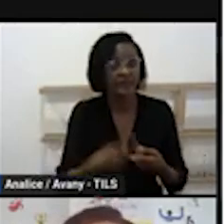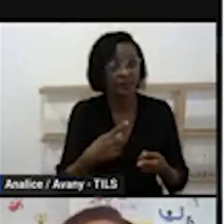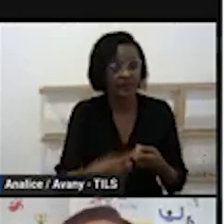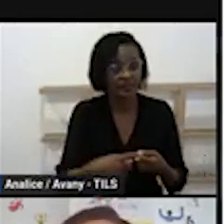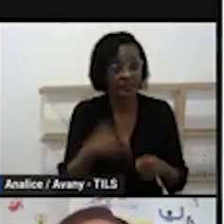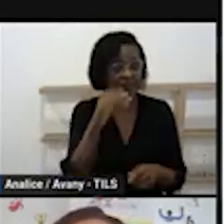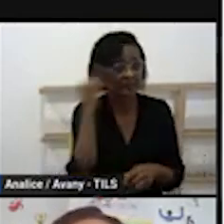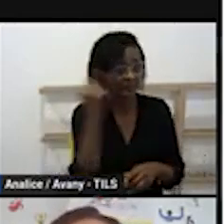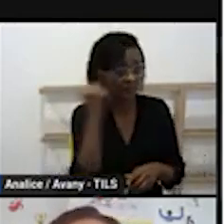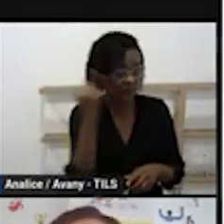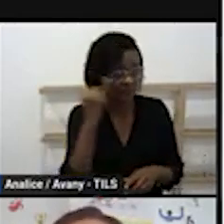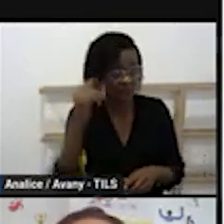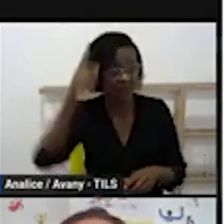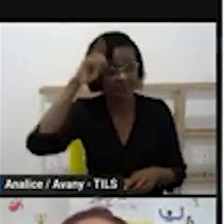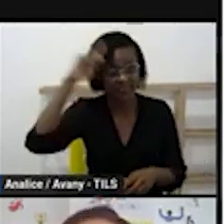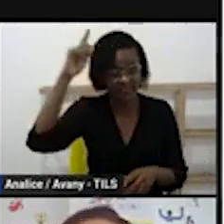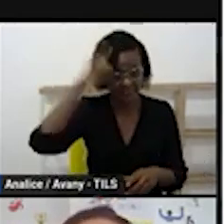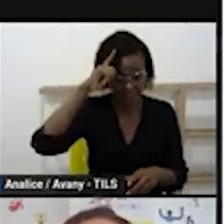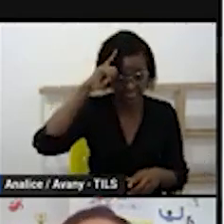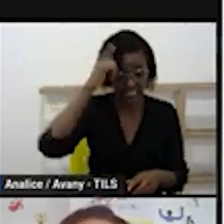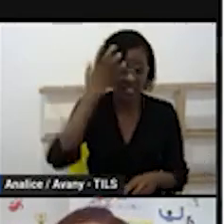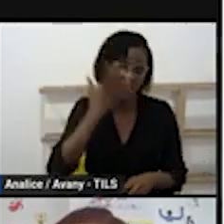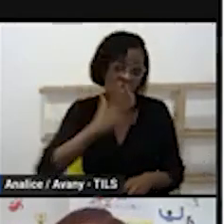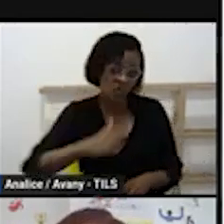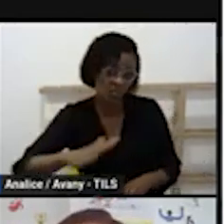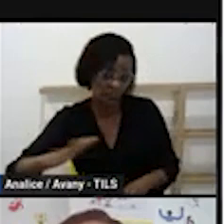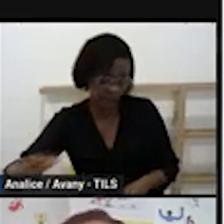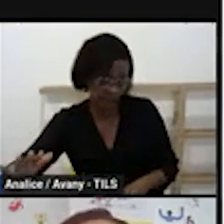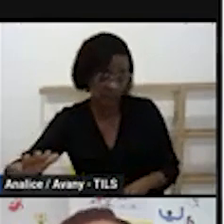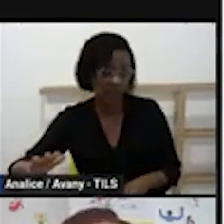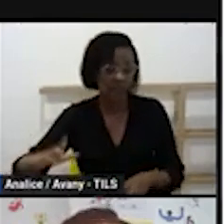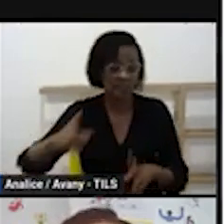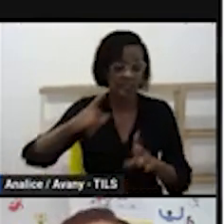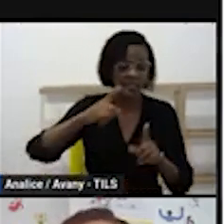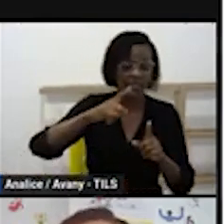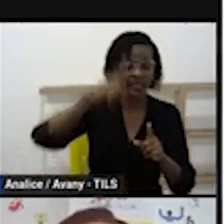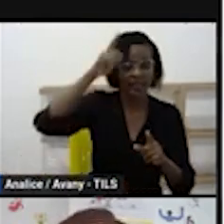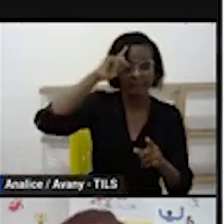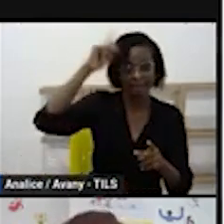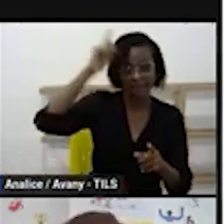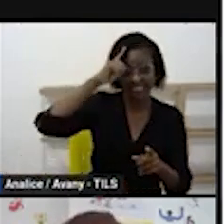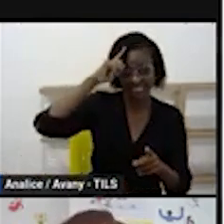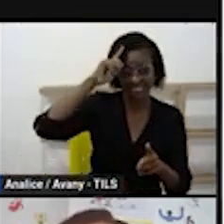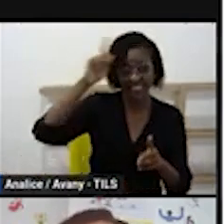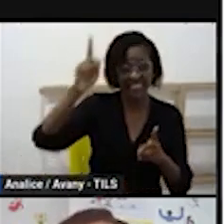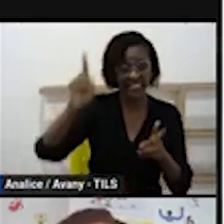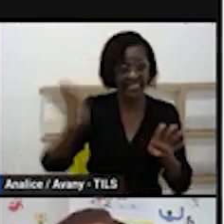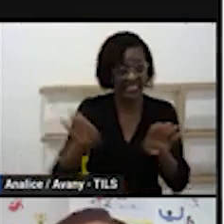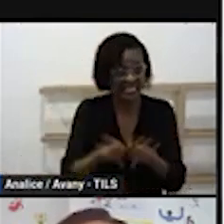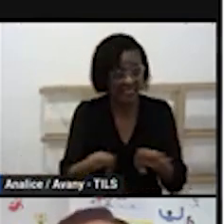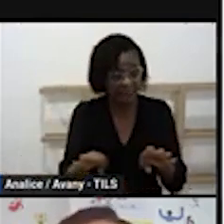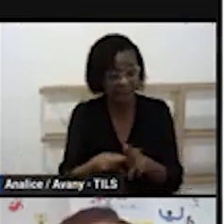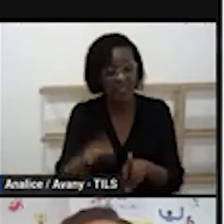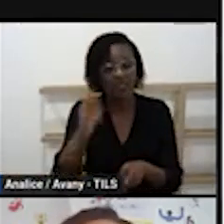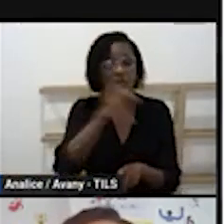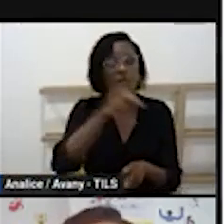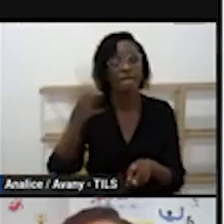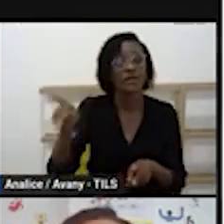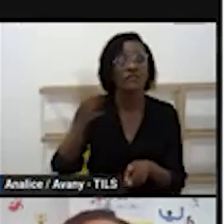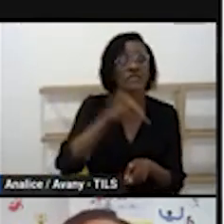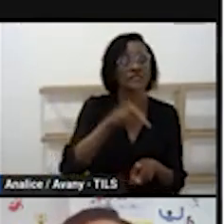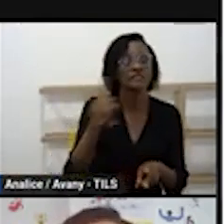da escola precisam ser pensados pelo coordenador os projetos eles também podem e devem